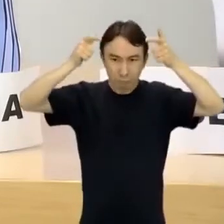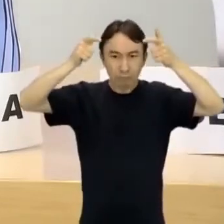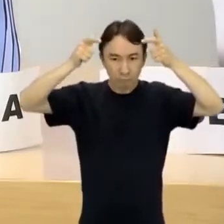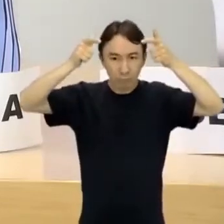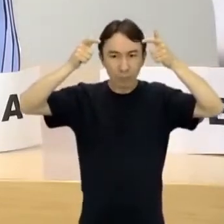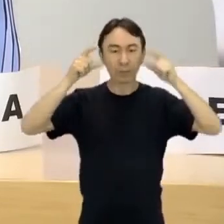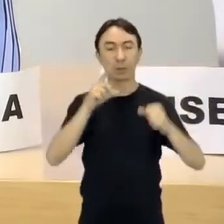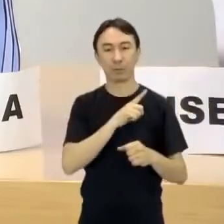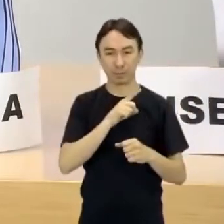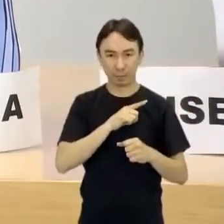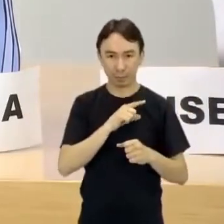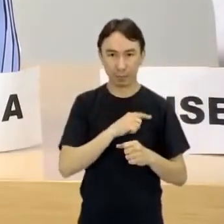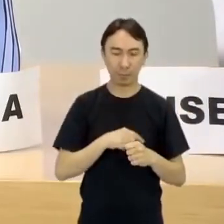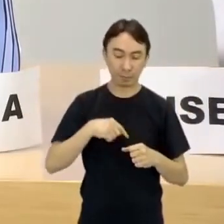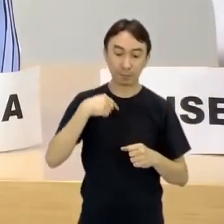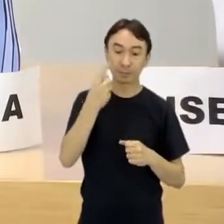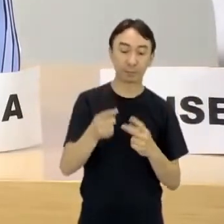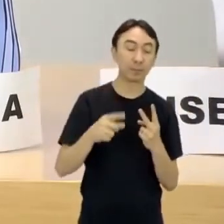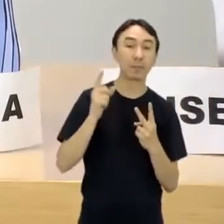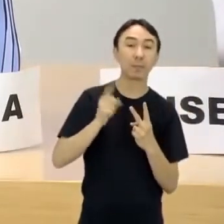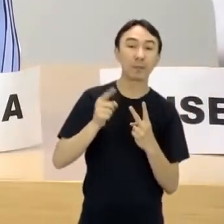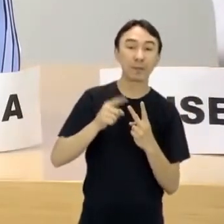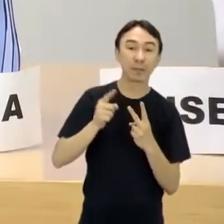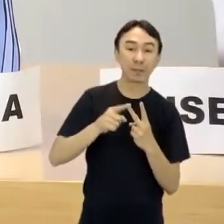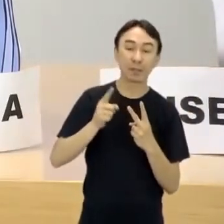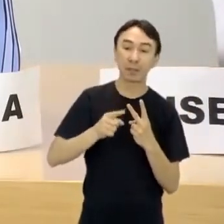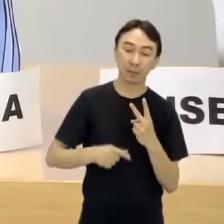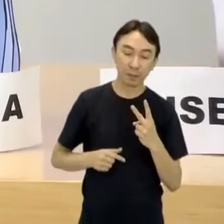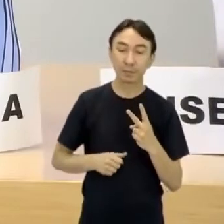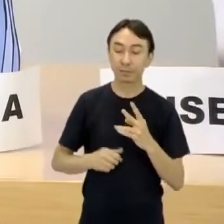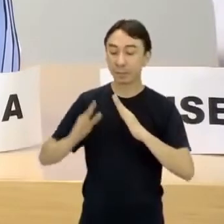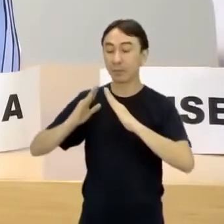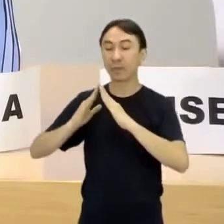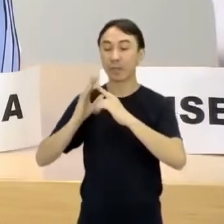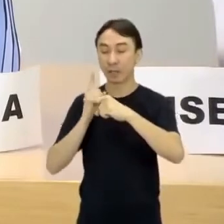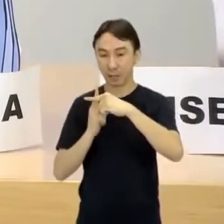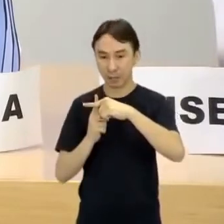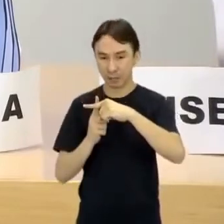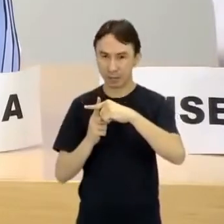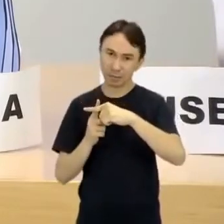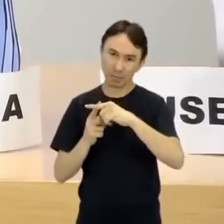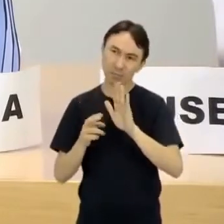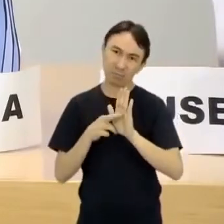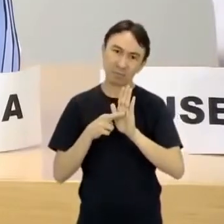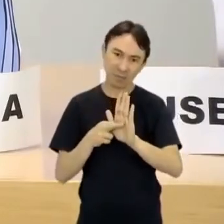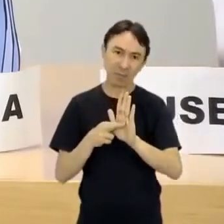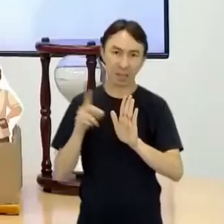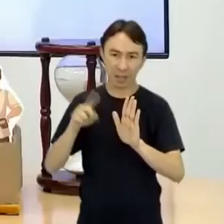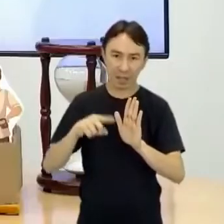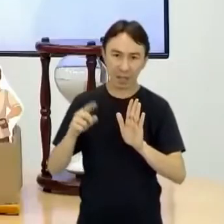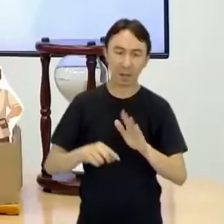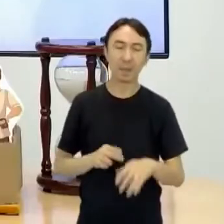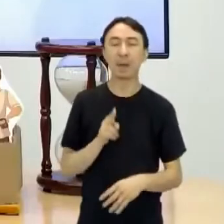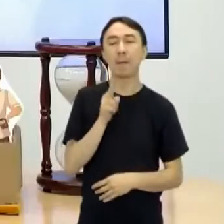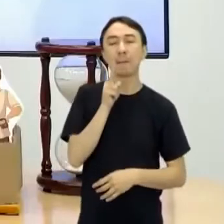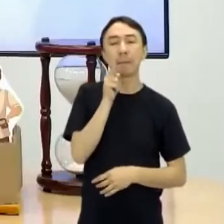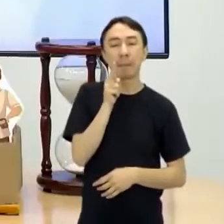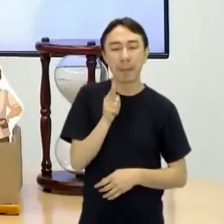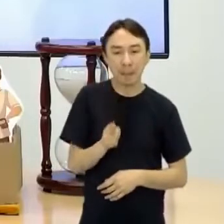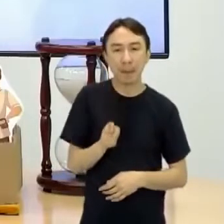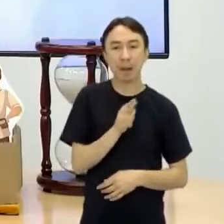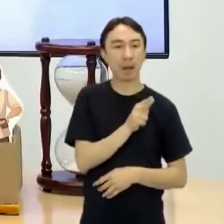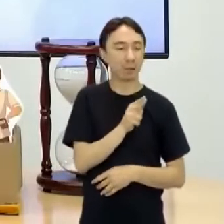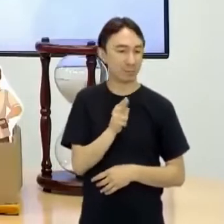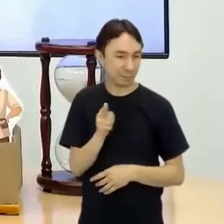sequência, eu tenho a igreja. A igreja está representada por um padre, né? Vamos dizer que é um clérigo, né? Este